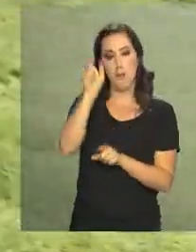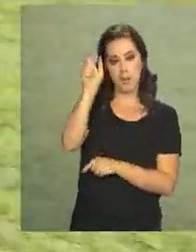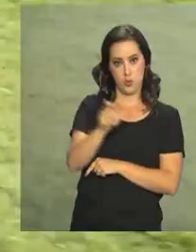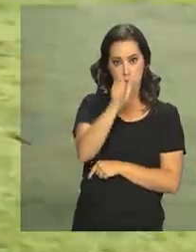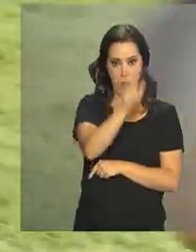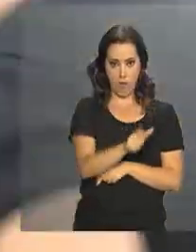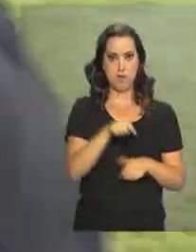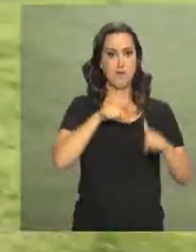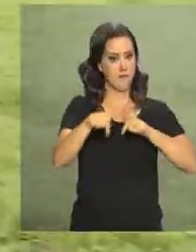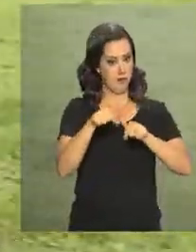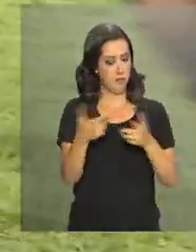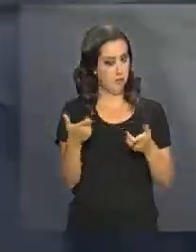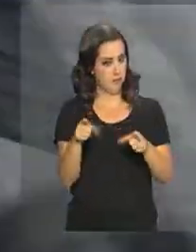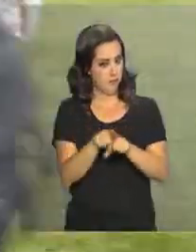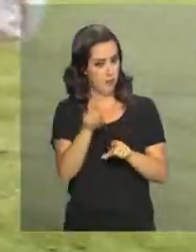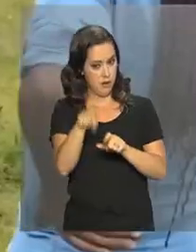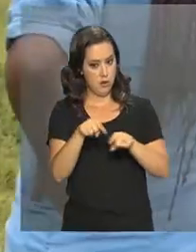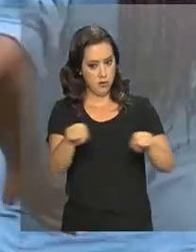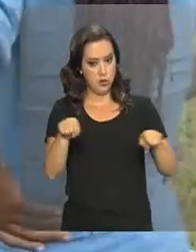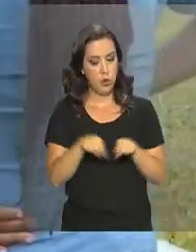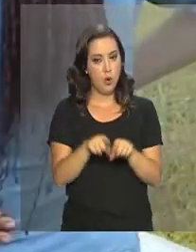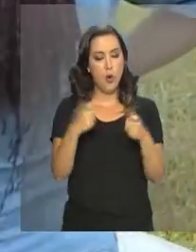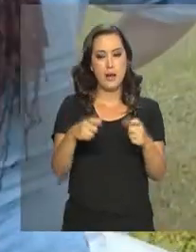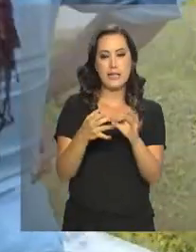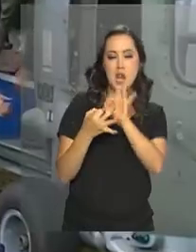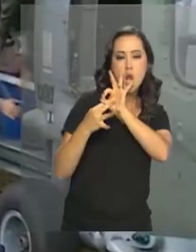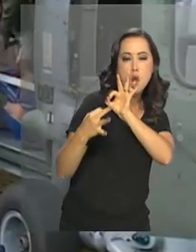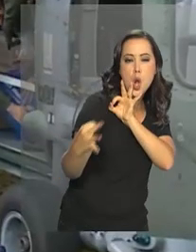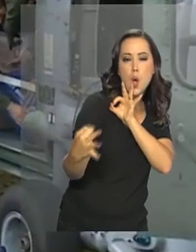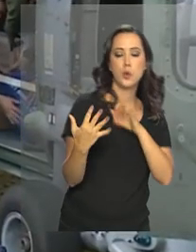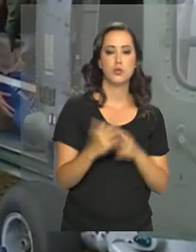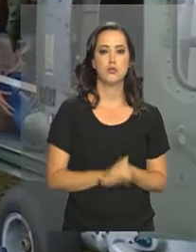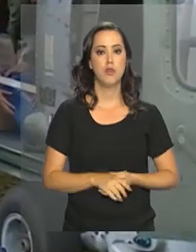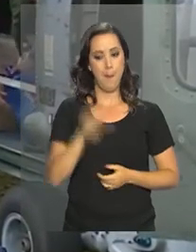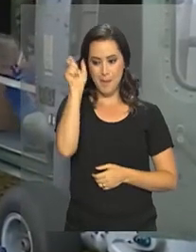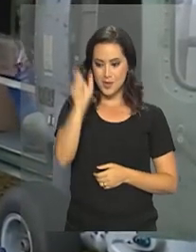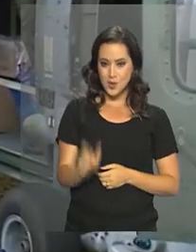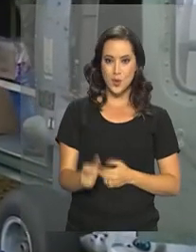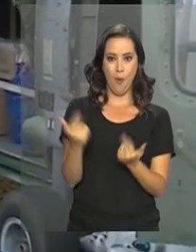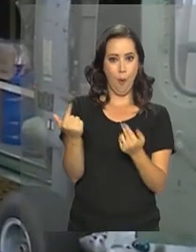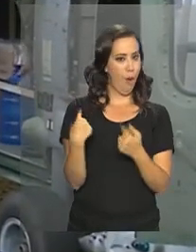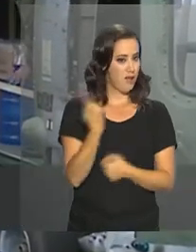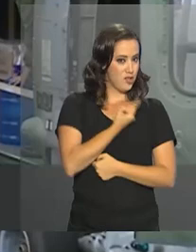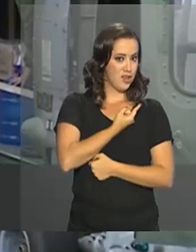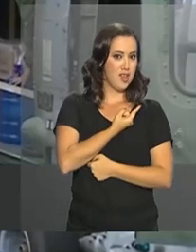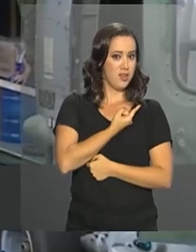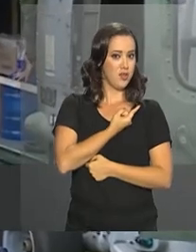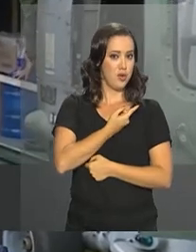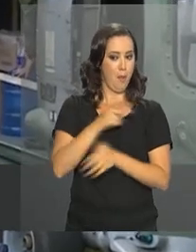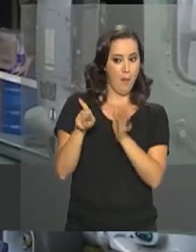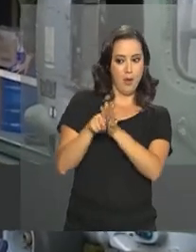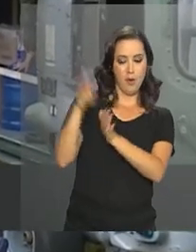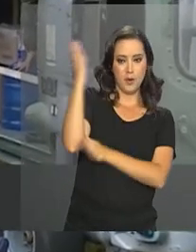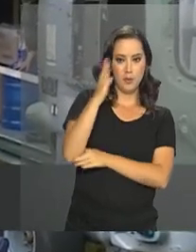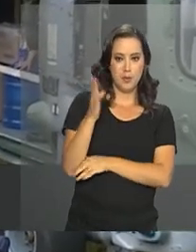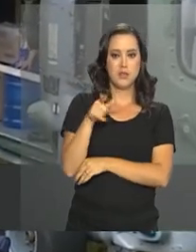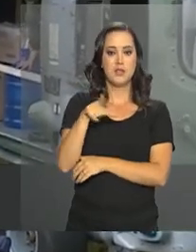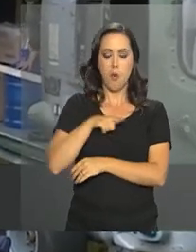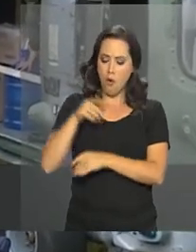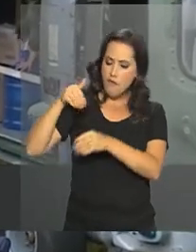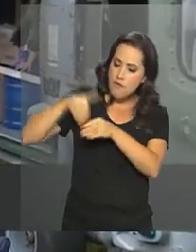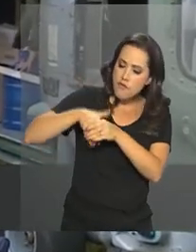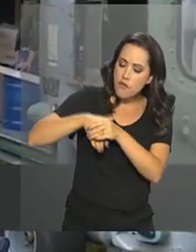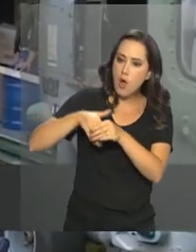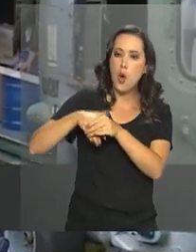segurança aos locais de votação de difícil acesso. São brasileiros como todos nós, então há o direito de exercício do sufragio